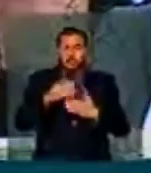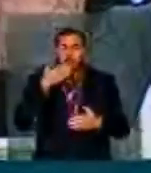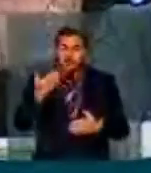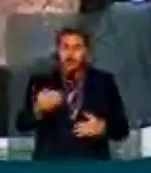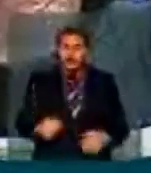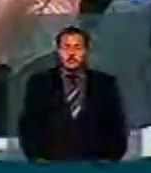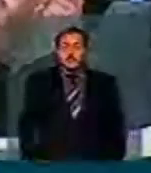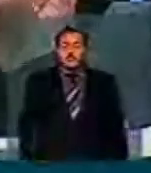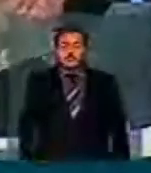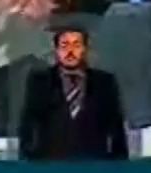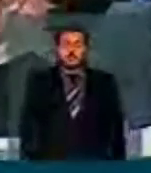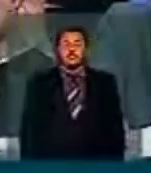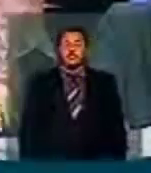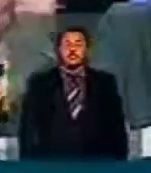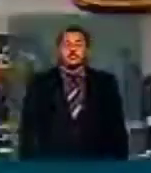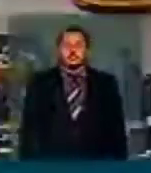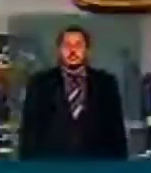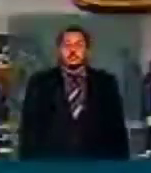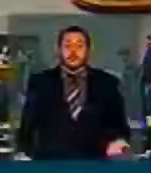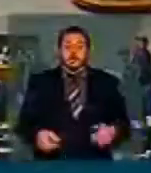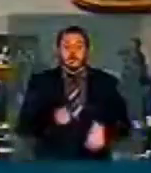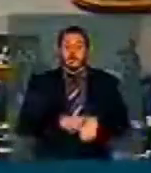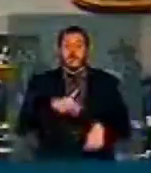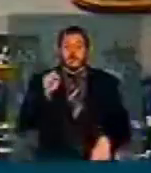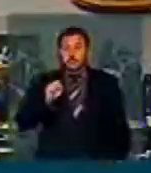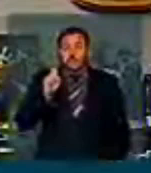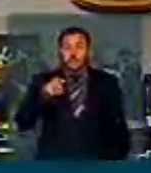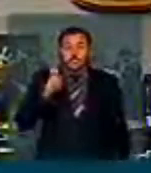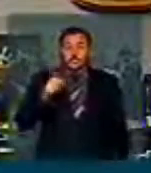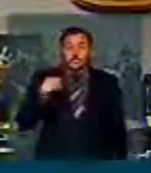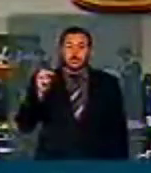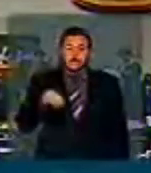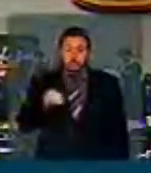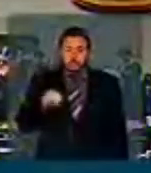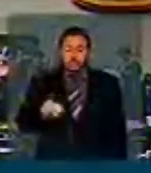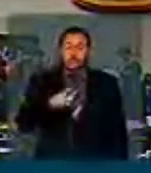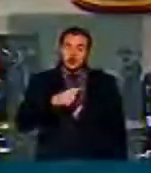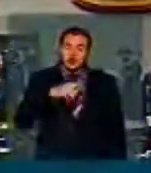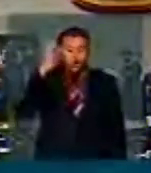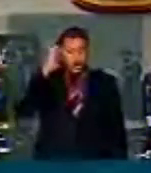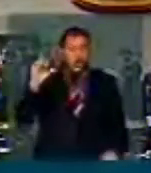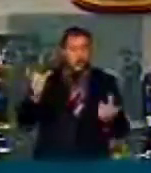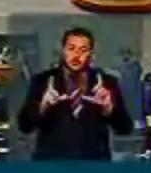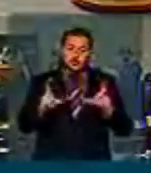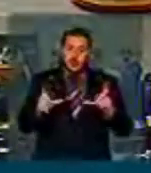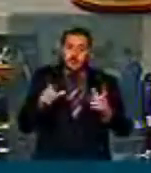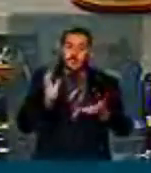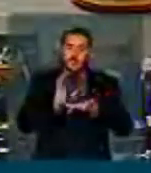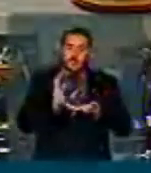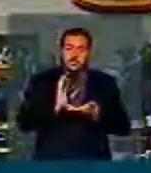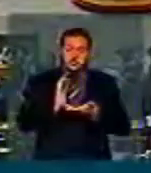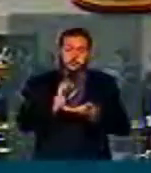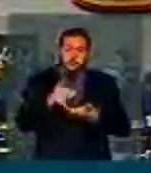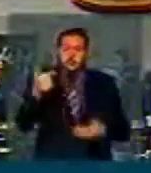requerimento. Agora são 8 horas e 57 minutos, você acompanha pela rádio, TV, Câmara, sessão extraordinária, segunda